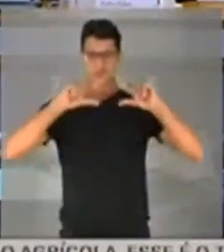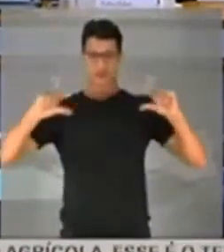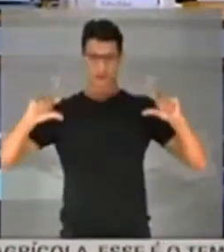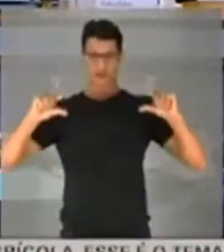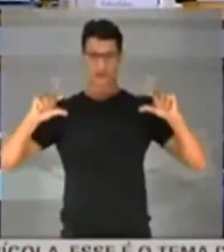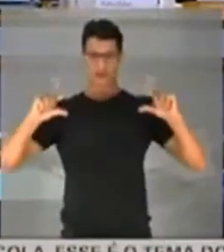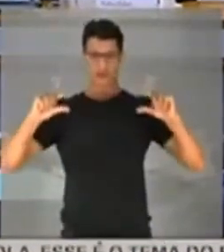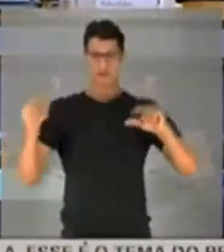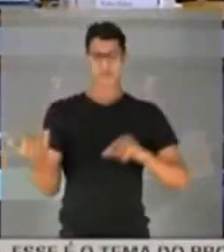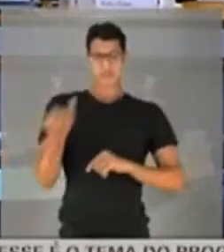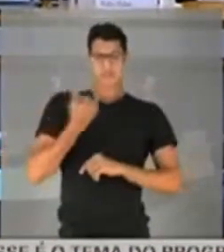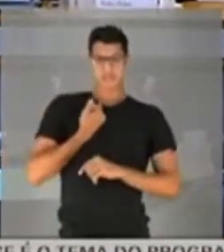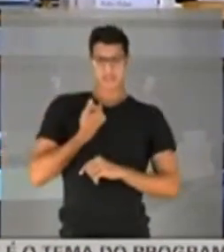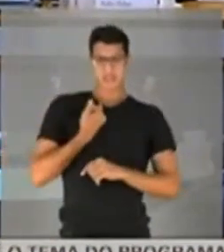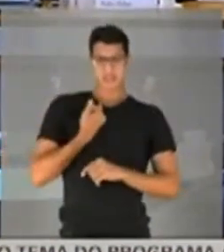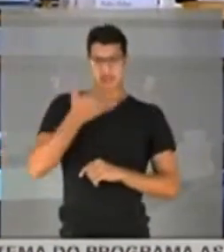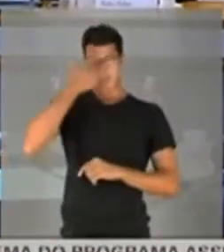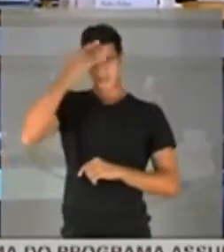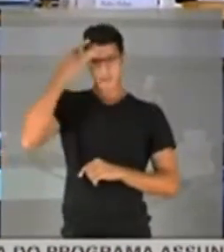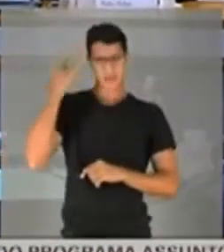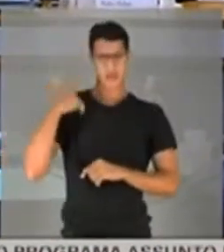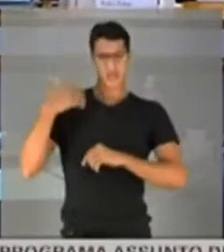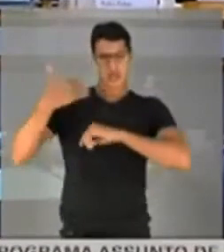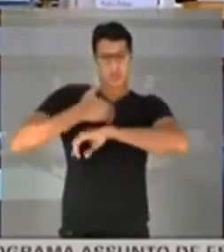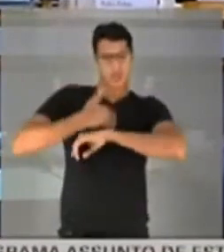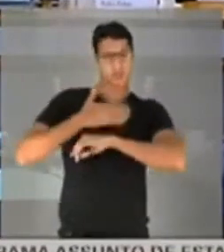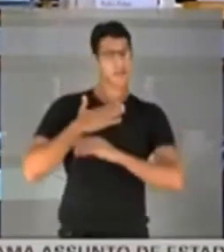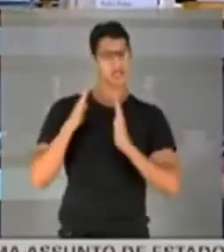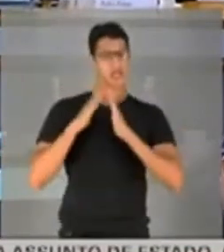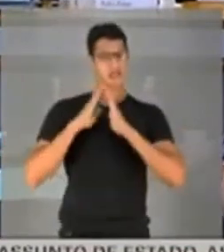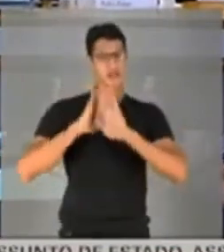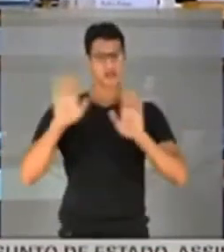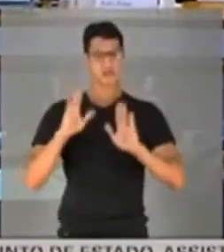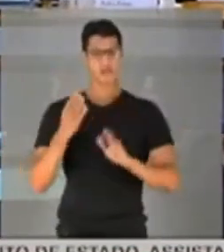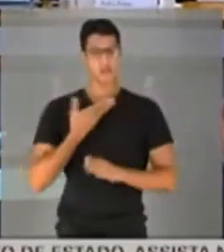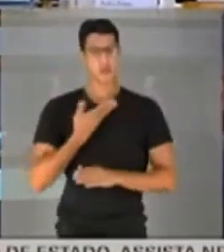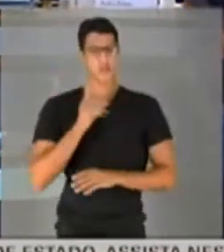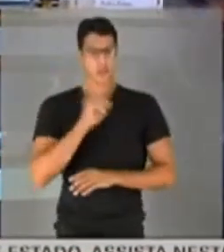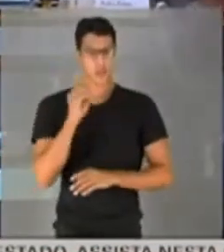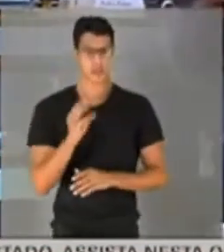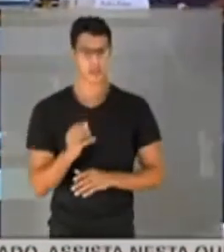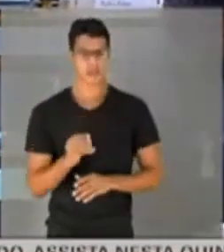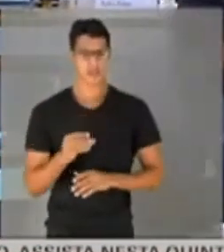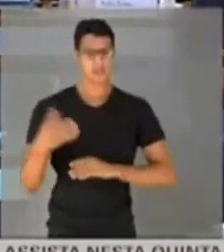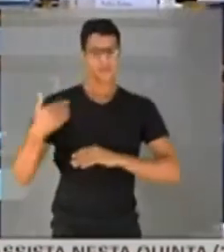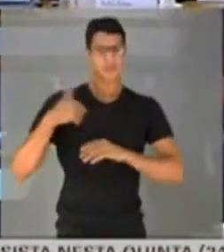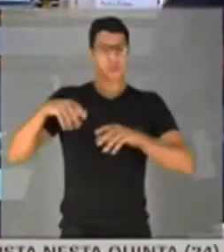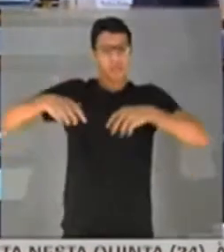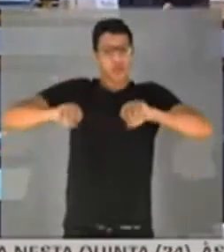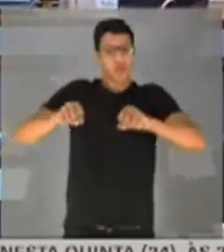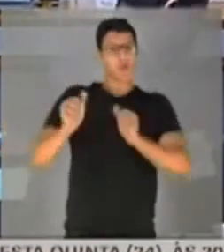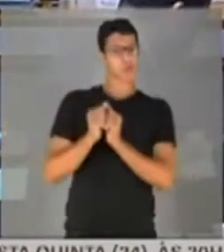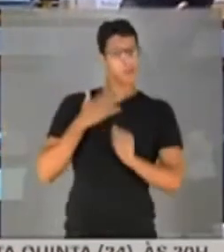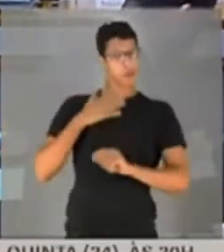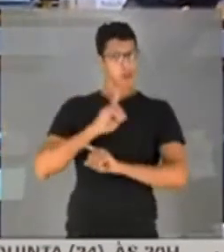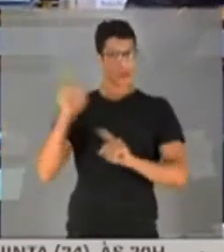e vem dizer que esse cara... Esse cara não anda na minha casa, não. Não é meu amigo, não. Não anda de moto comigo.